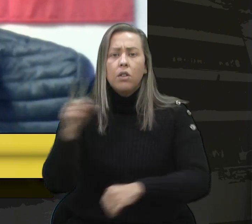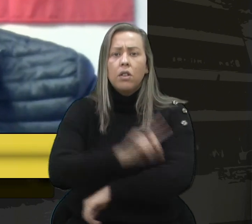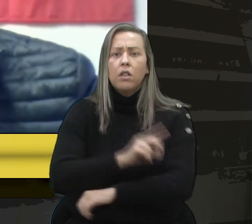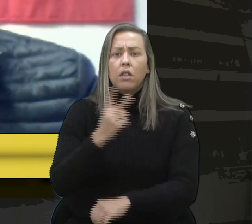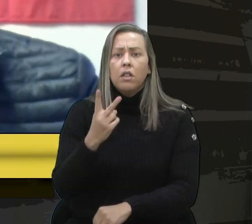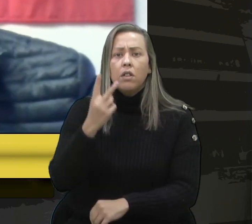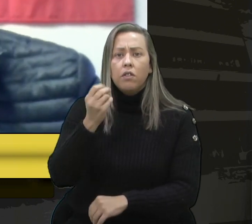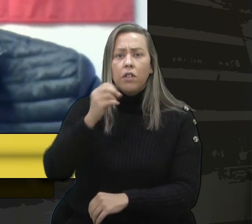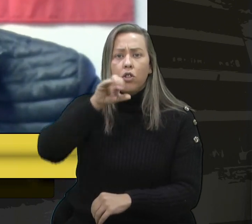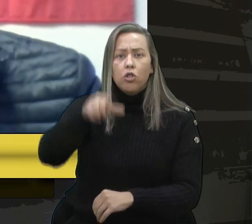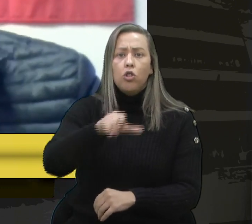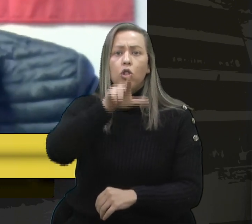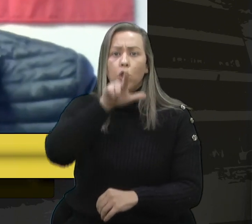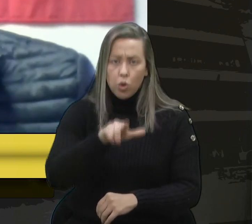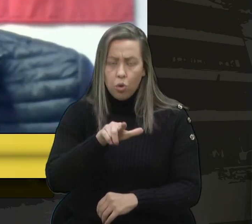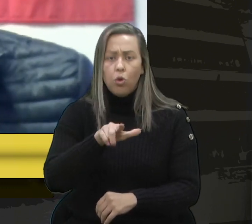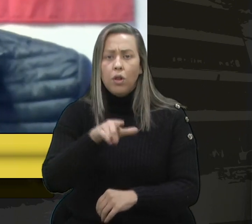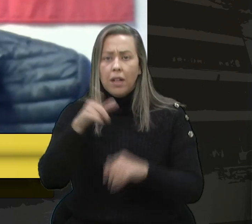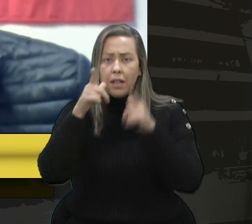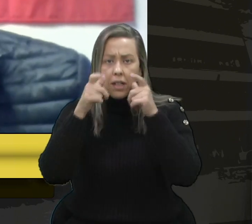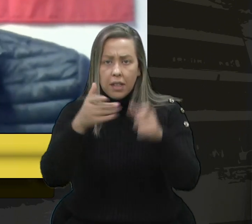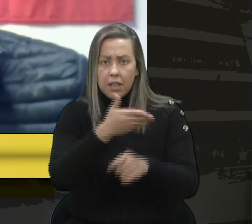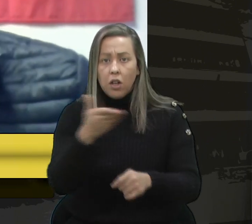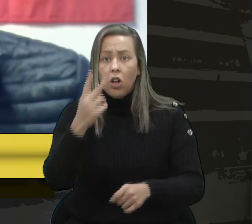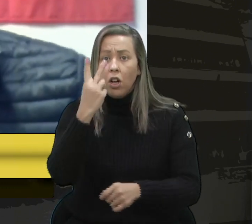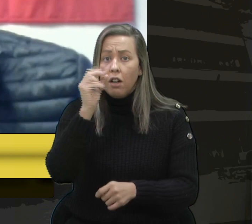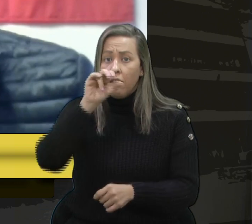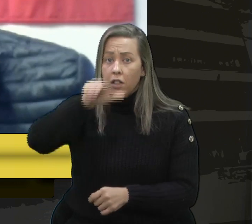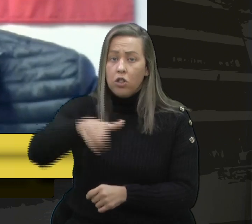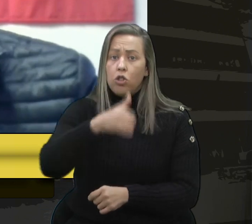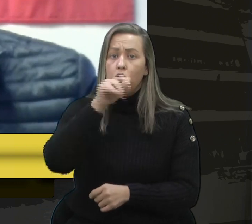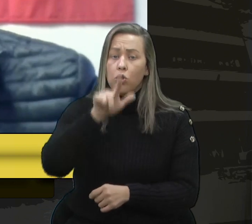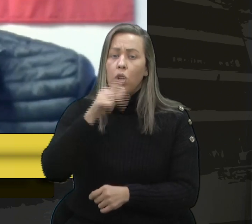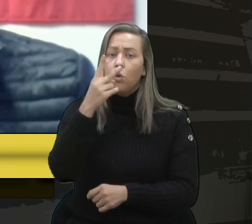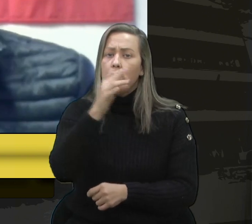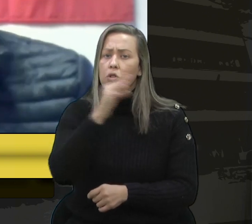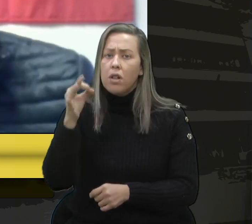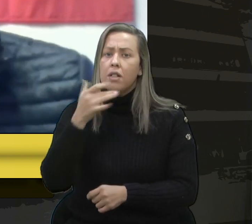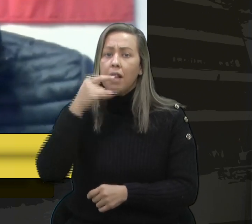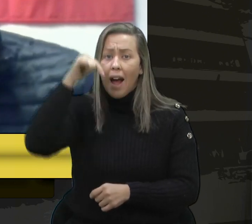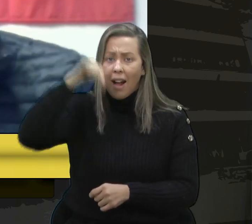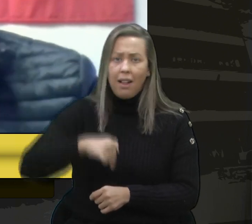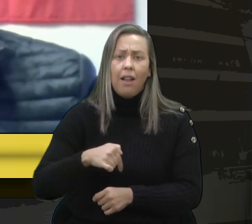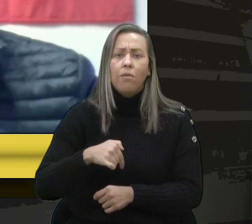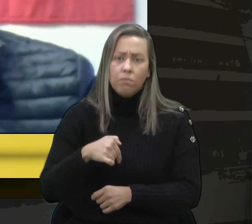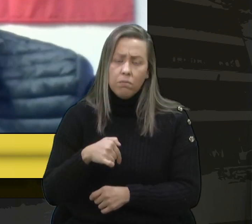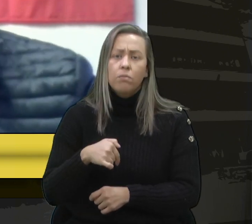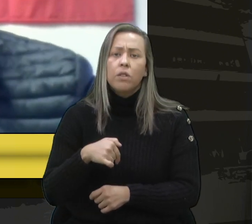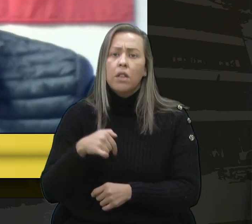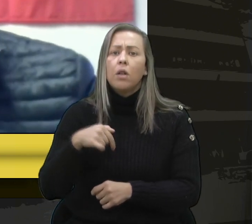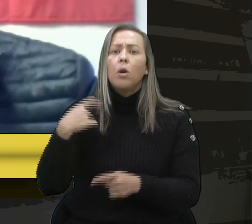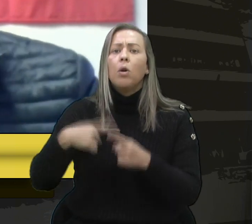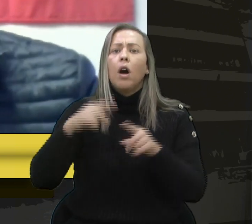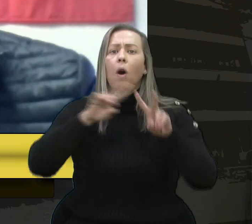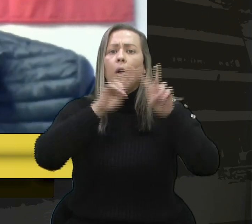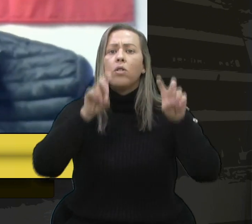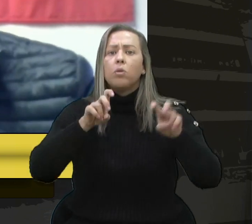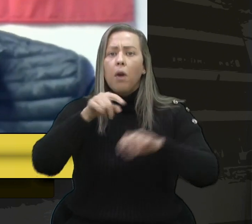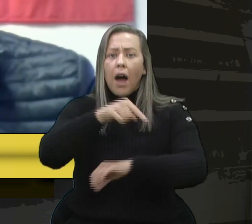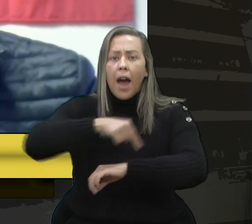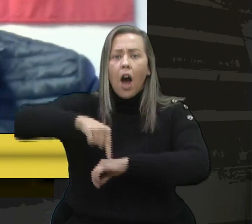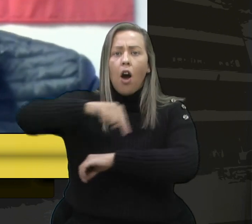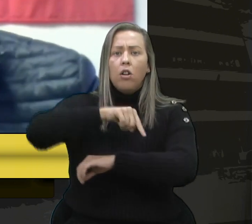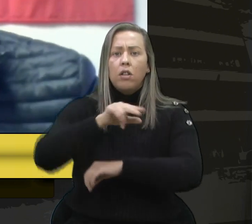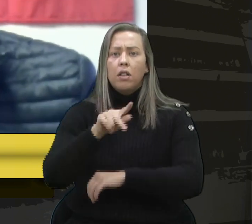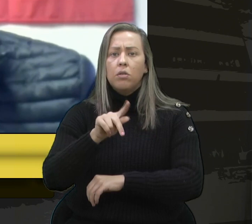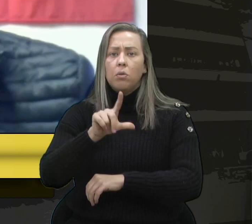20 de julho. Então, os interessados, 20 de julho, às 14 horas, nesta casa, tendo por tema a rótula do Planalto.